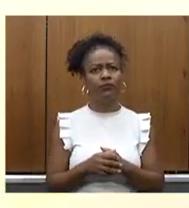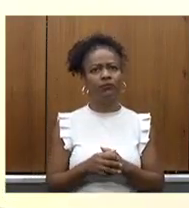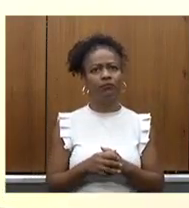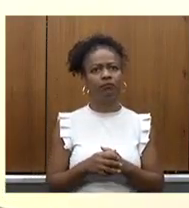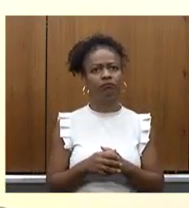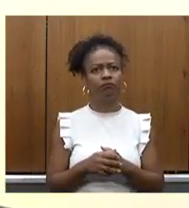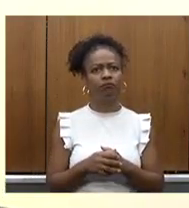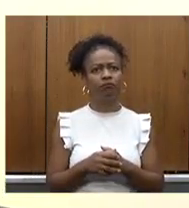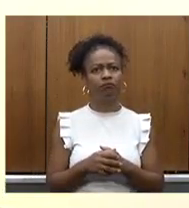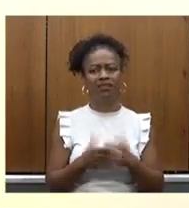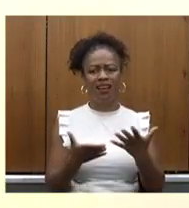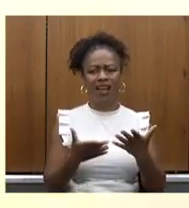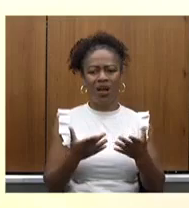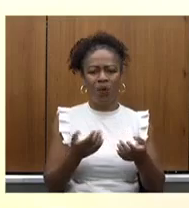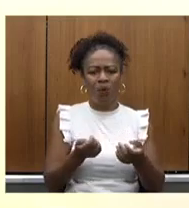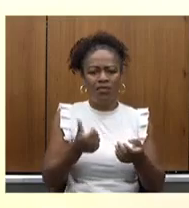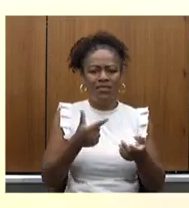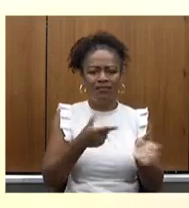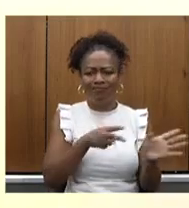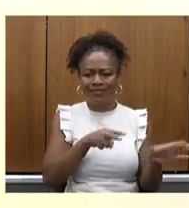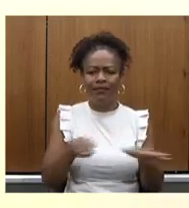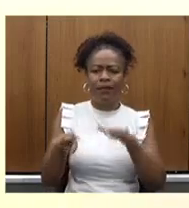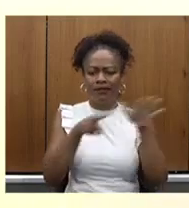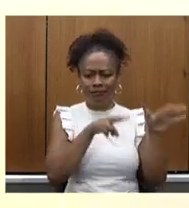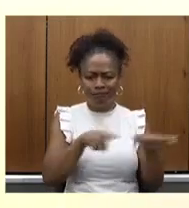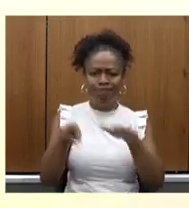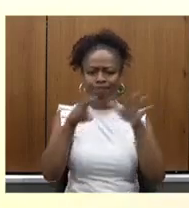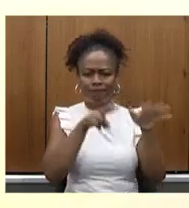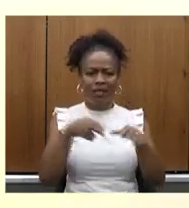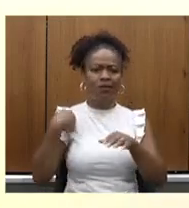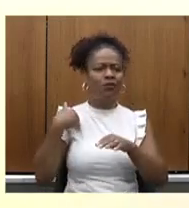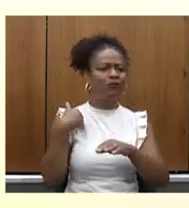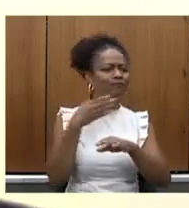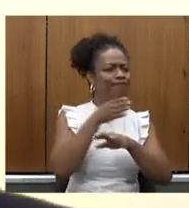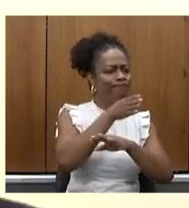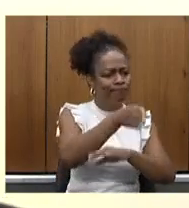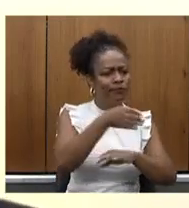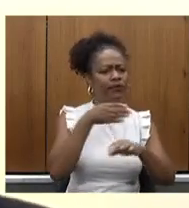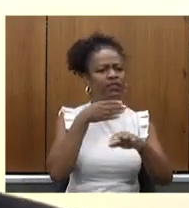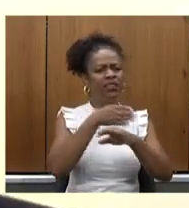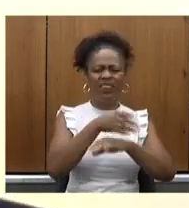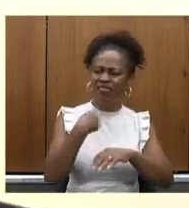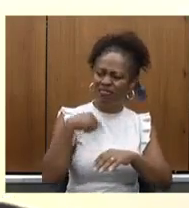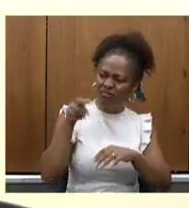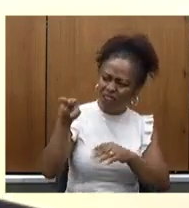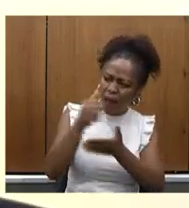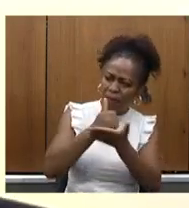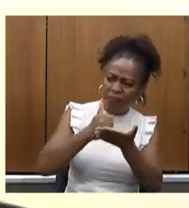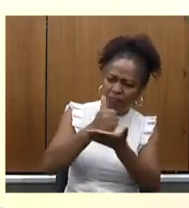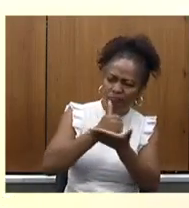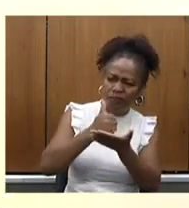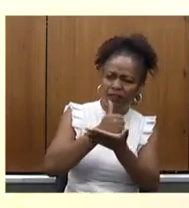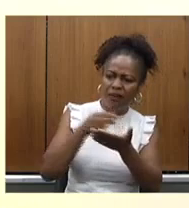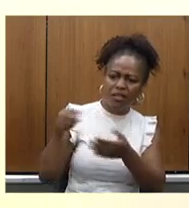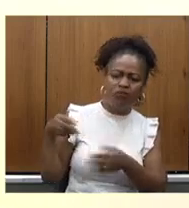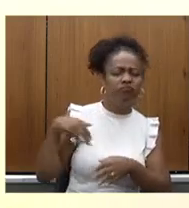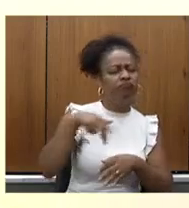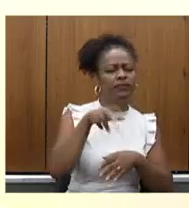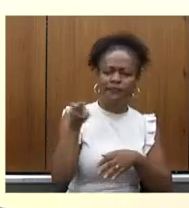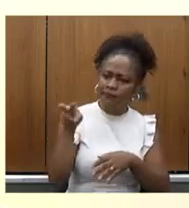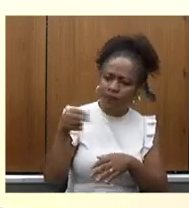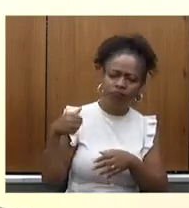quase que semanalmente passar em frente à Farmácia de Minas na Avenida do Contorno, muito próximo da Assembleia,